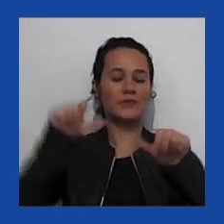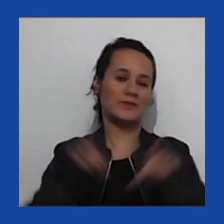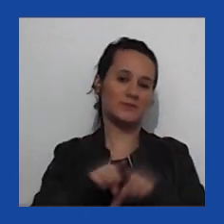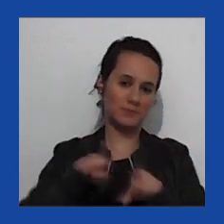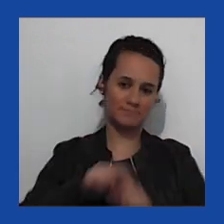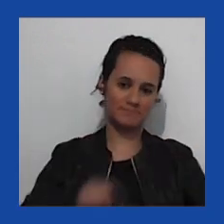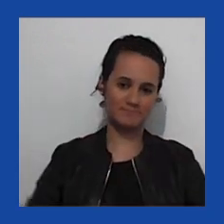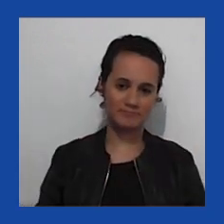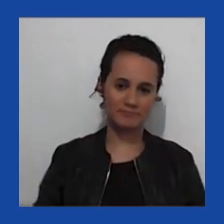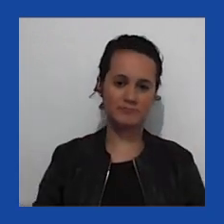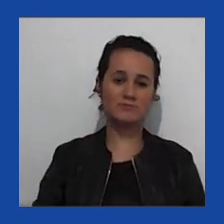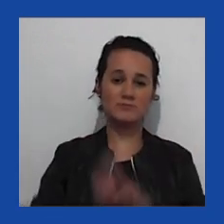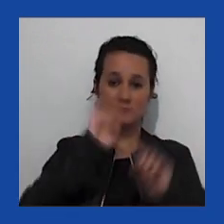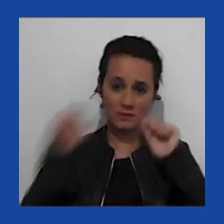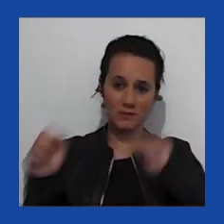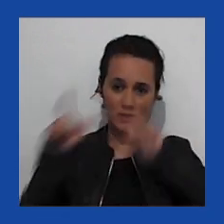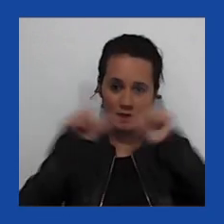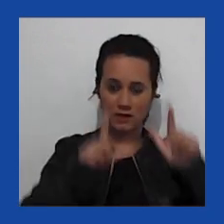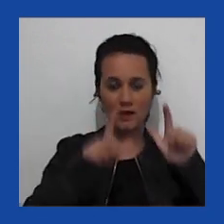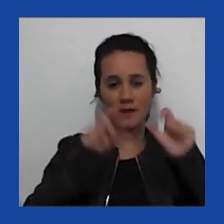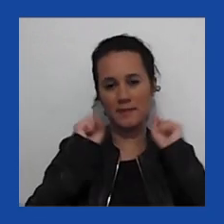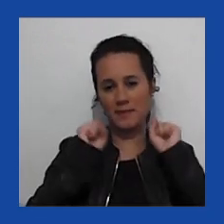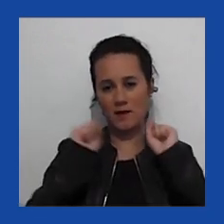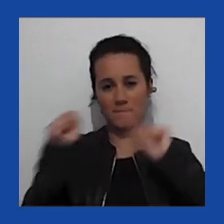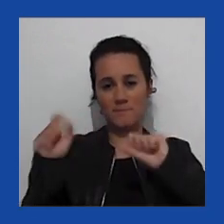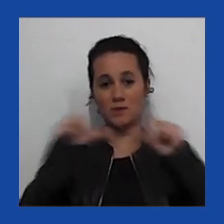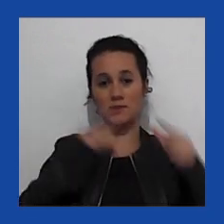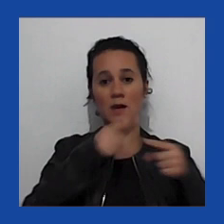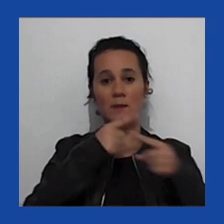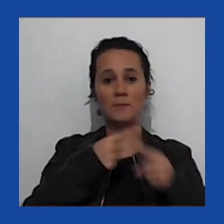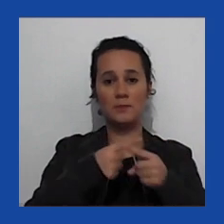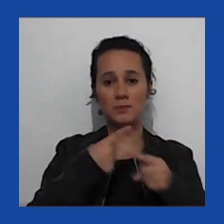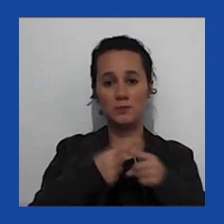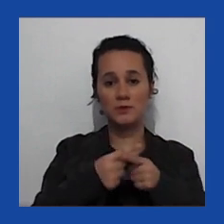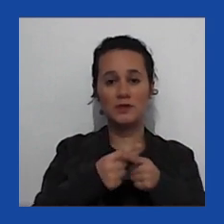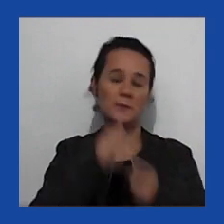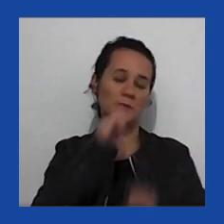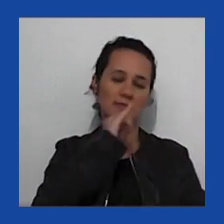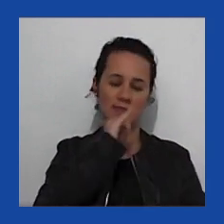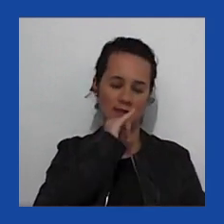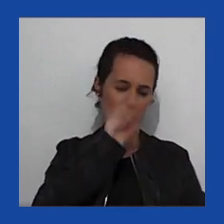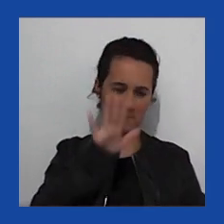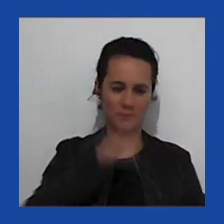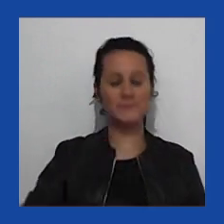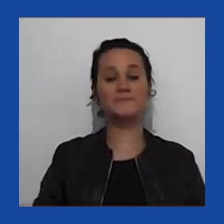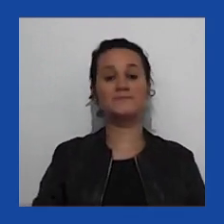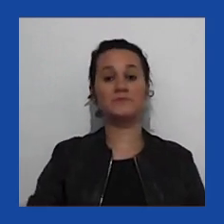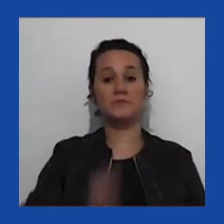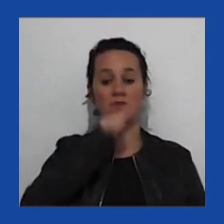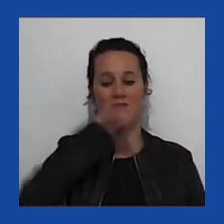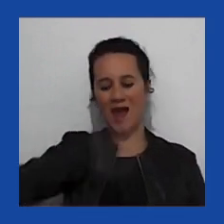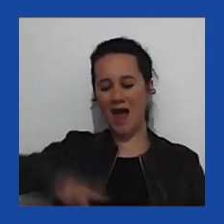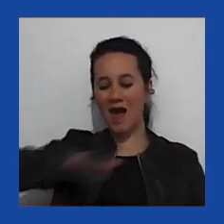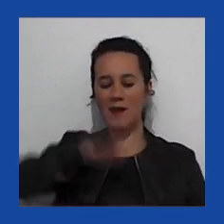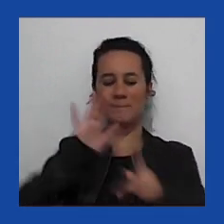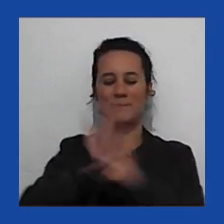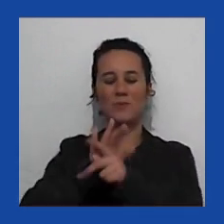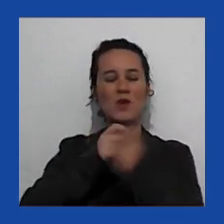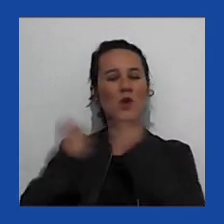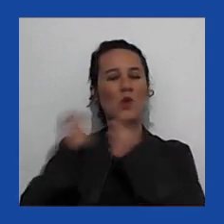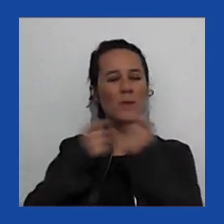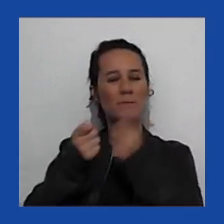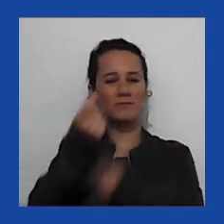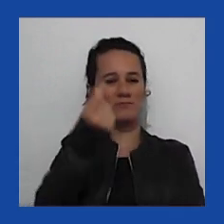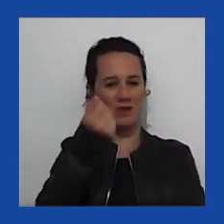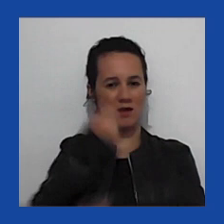Se podemos passar para essa slide, porque, por exemplo, na área da economia, você veja